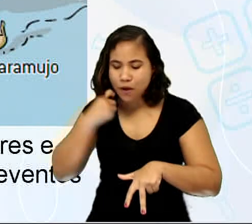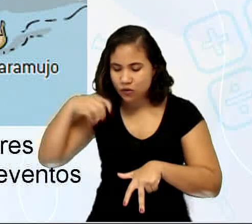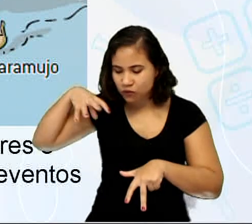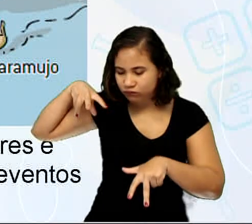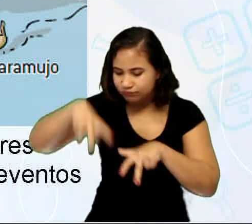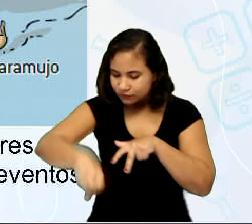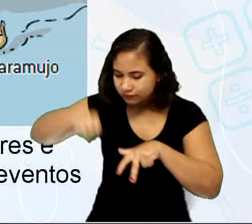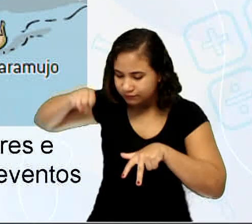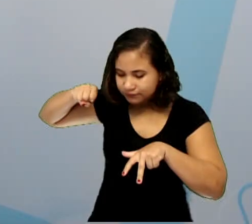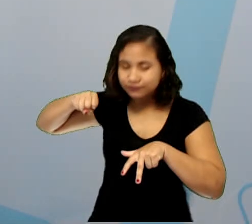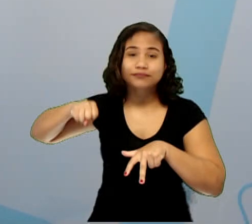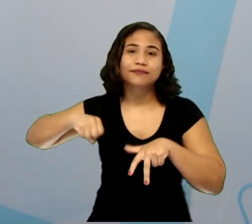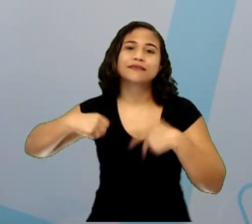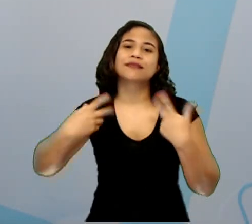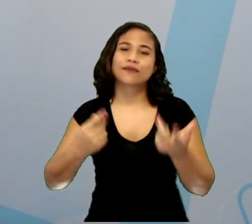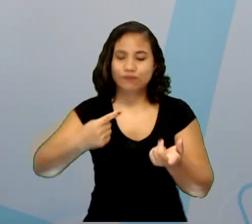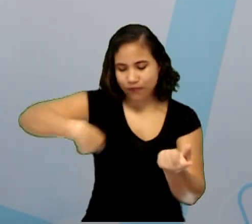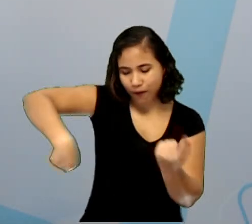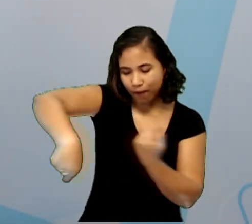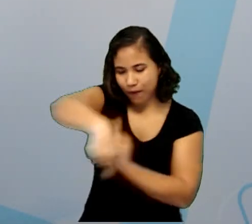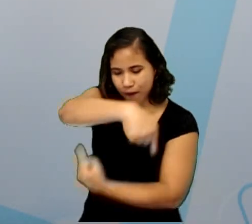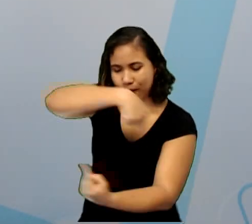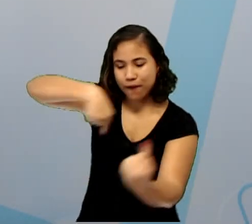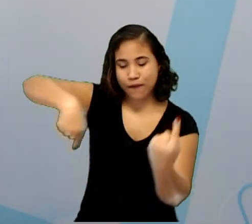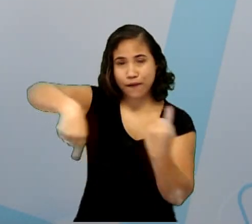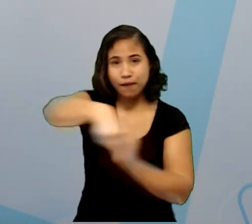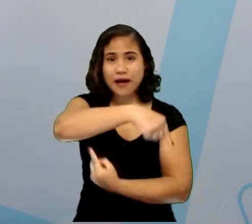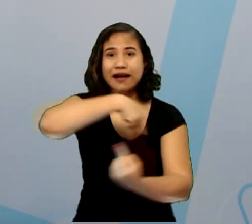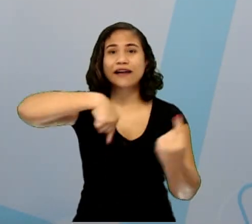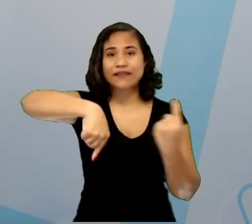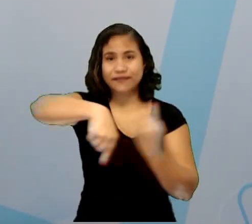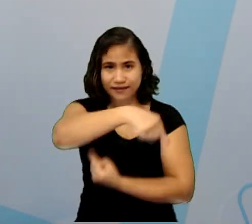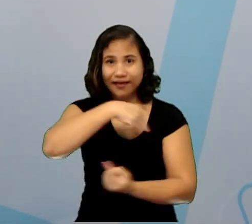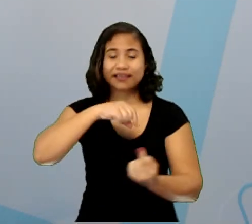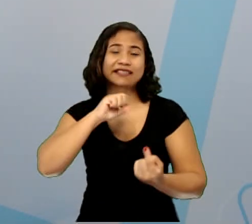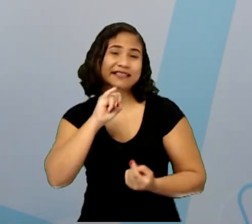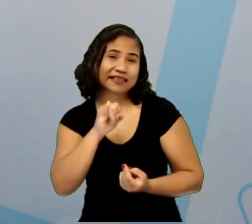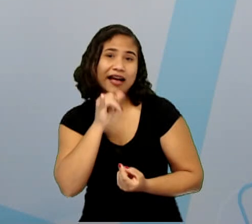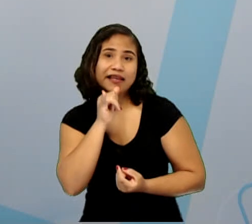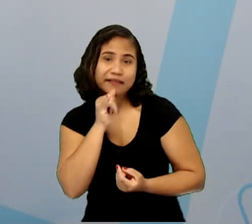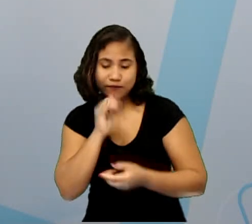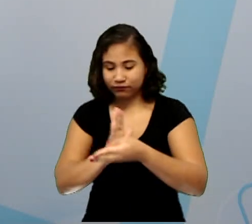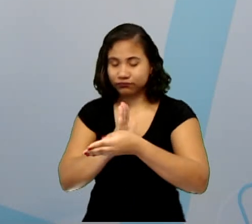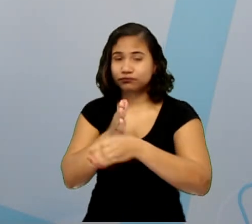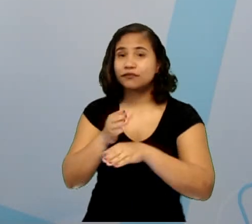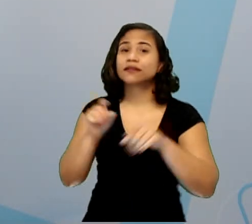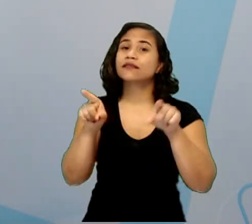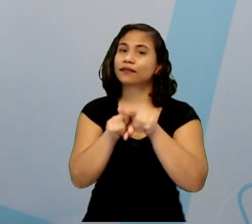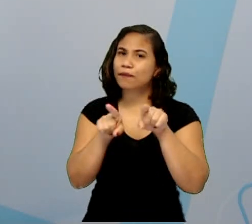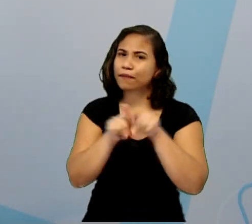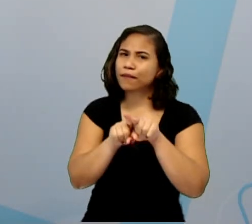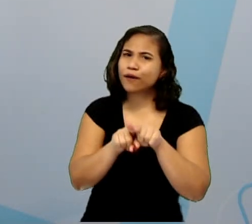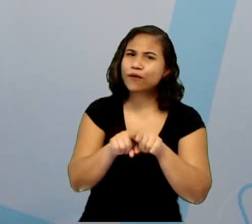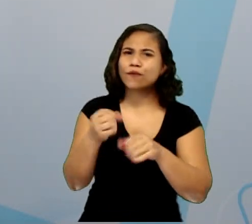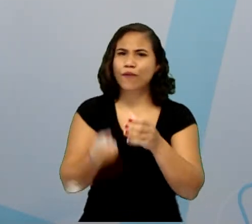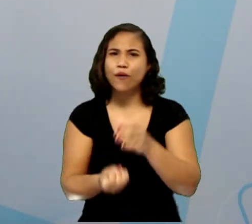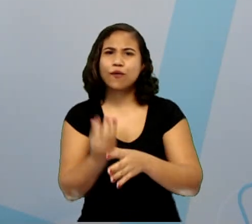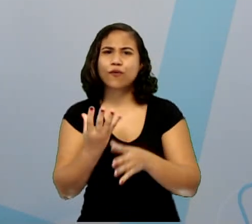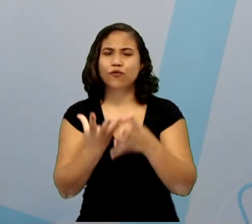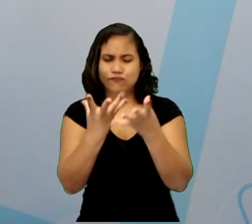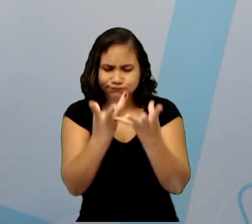vivos, eles morrem, então o que acontece? Entra em cena os decompositores, que